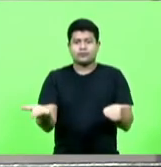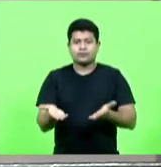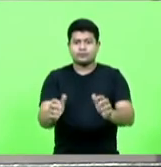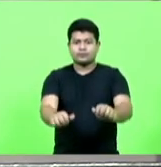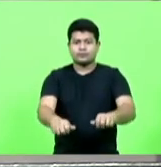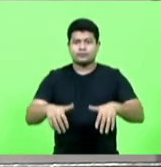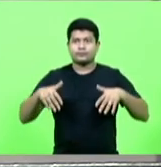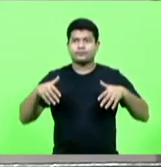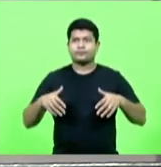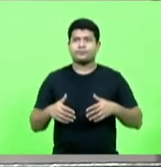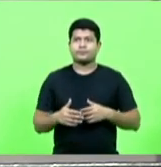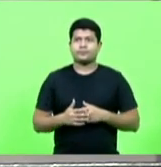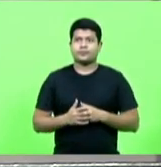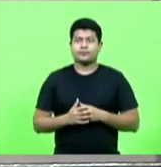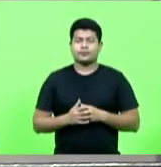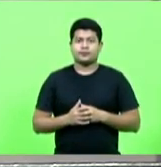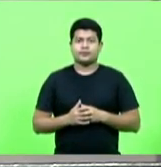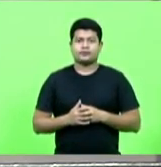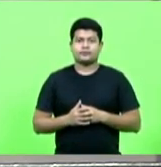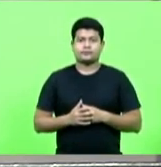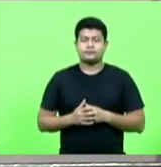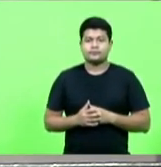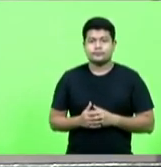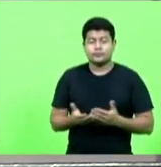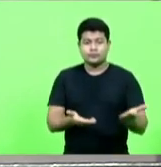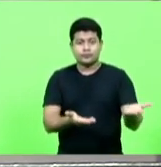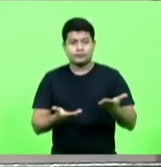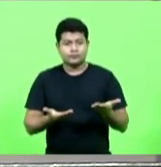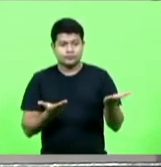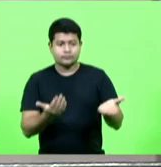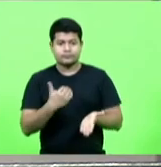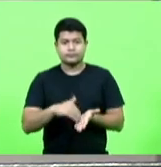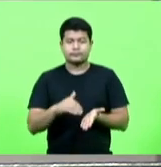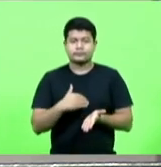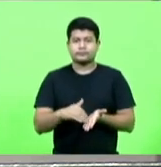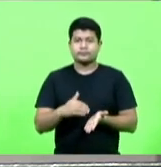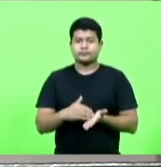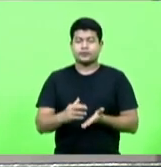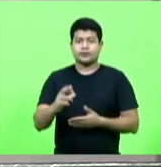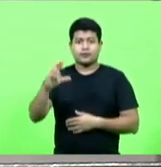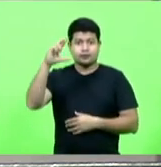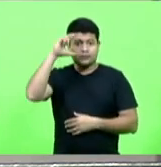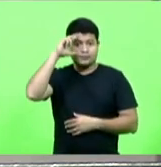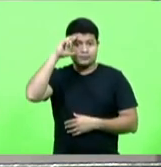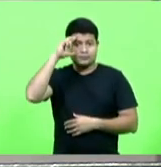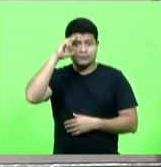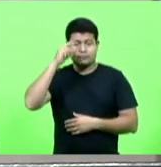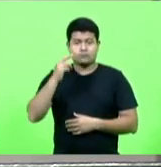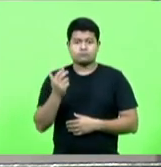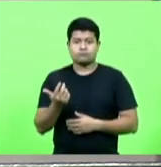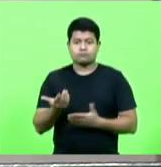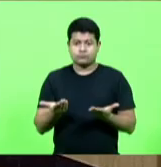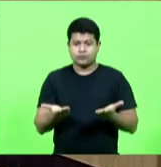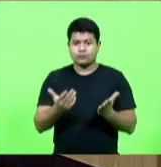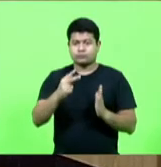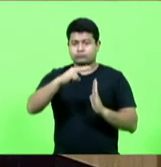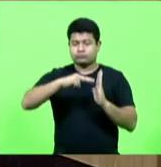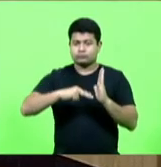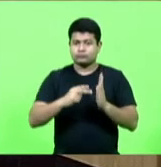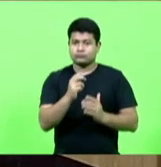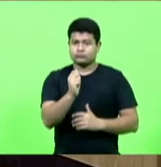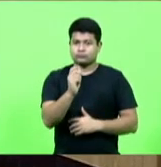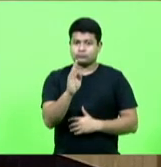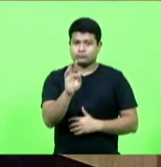aberta. Faço um convite ao nosso secretário, Ricardo Alba, para que faça e proceda a